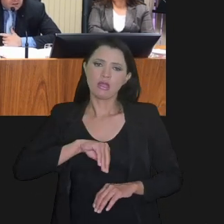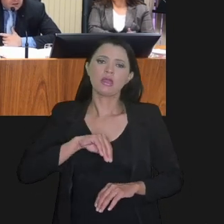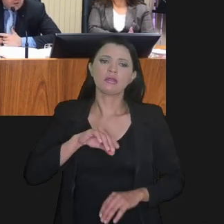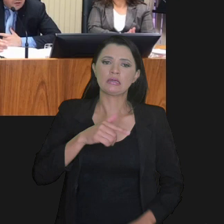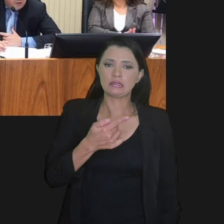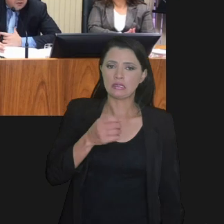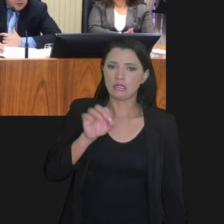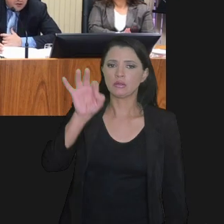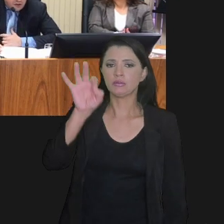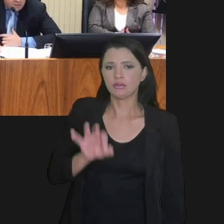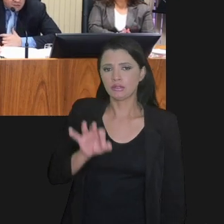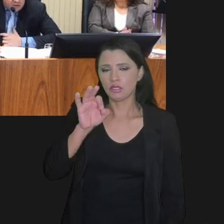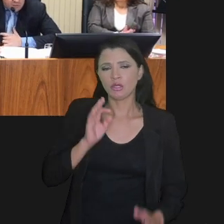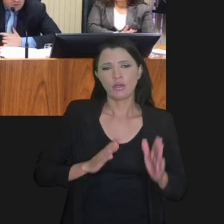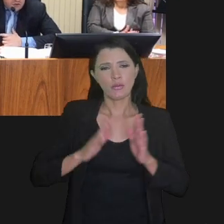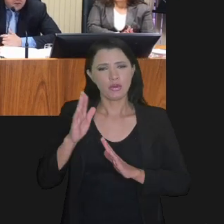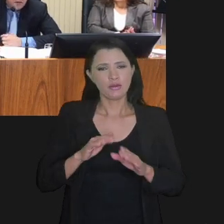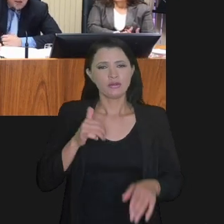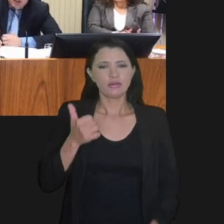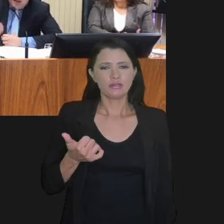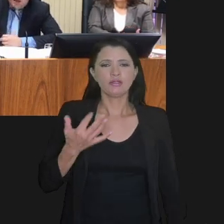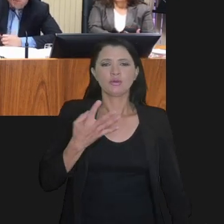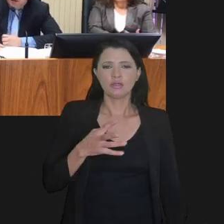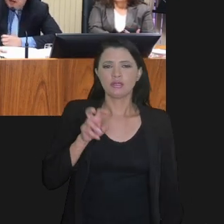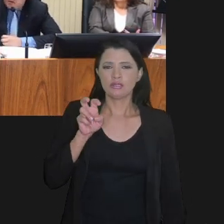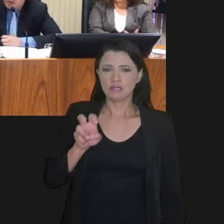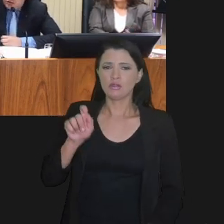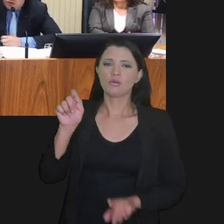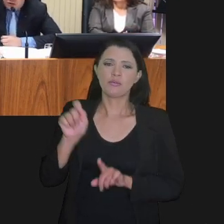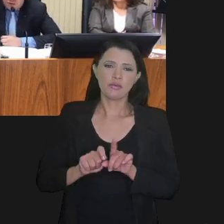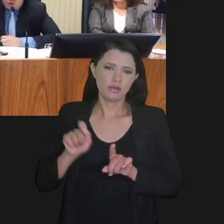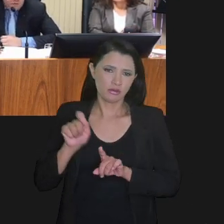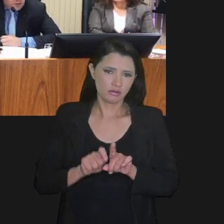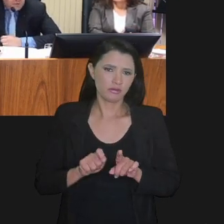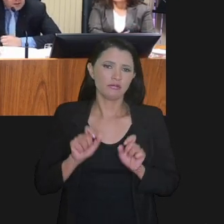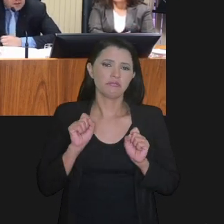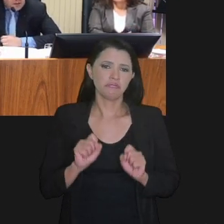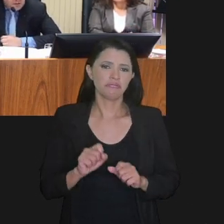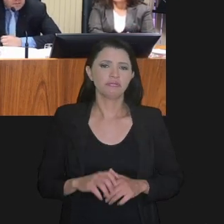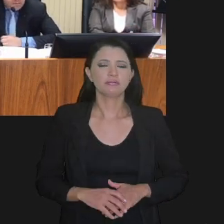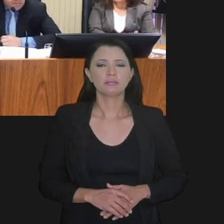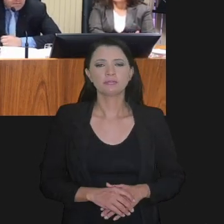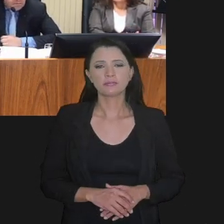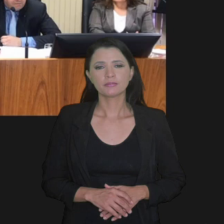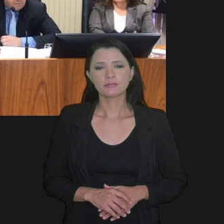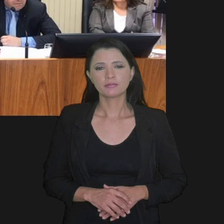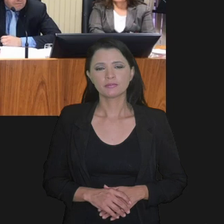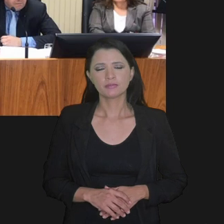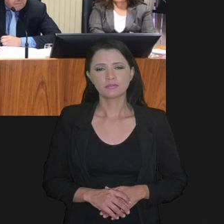75%, 70%, e o prazo de 145 meses para quitação.